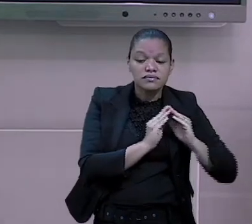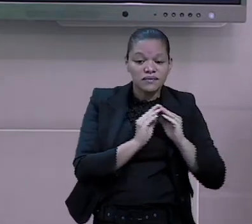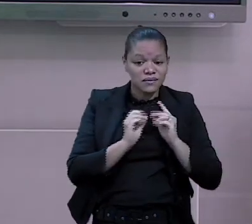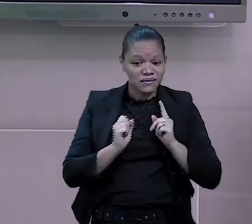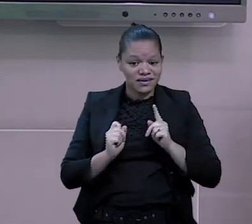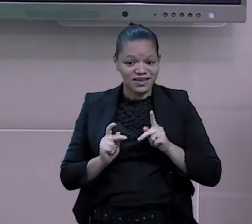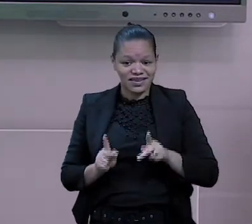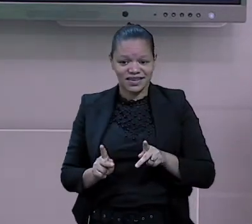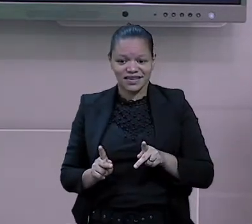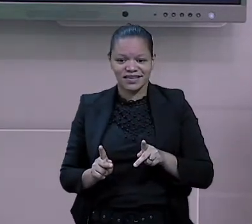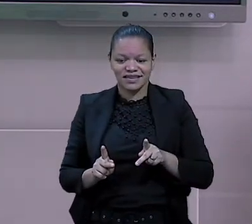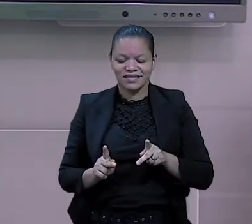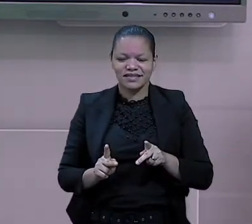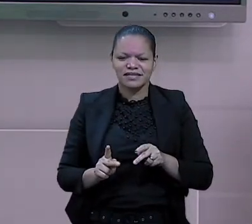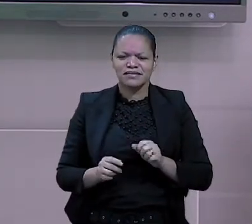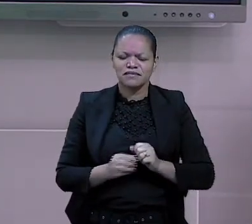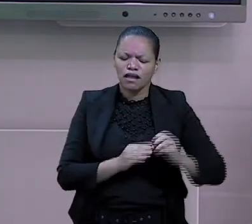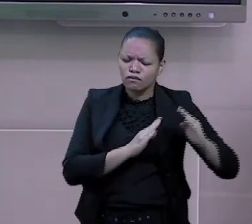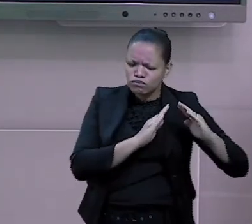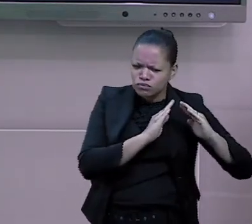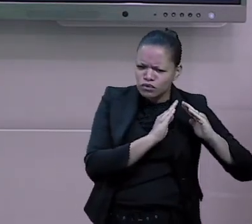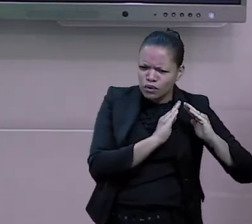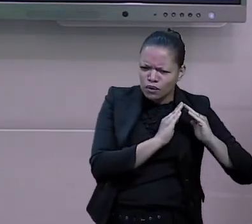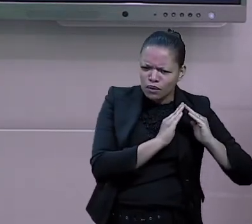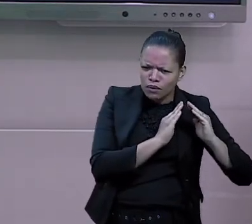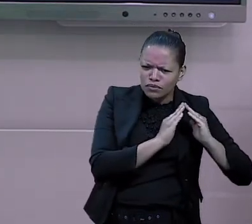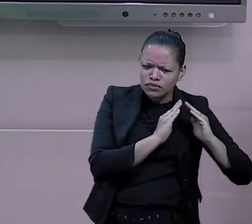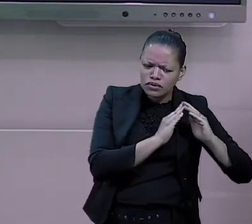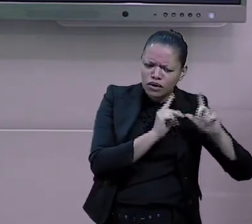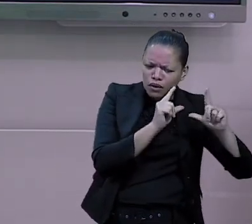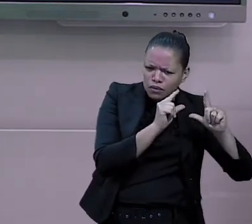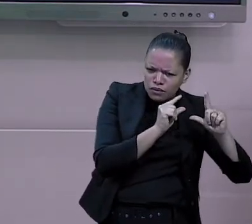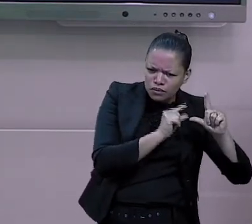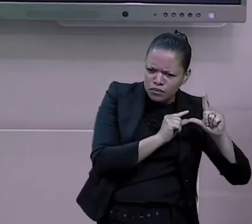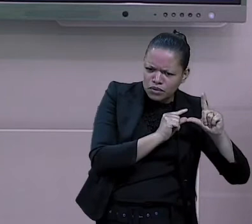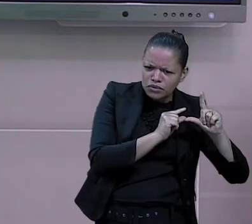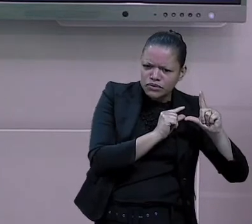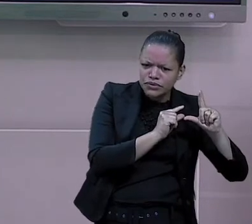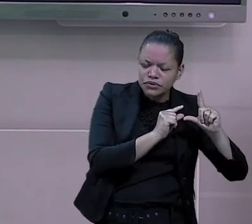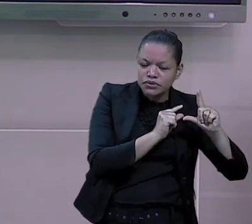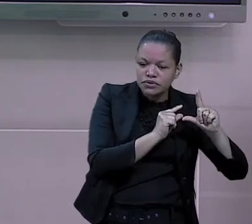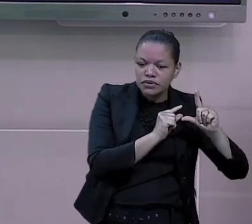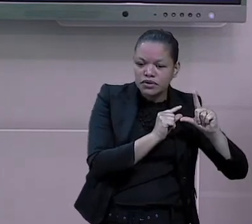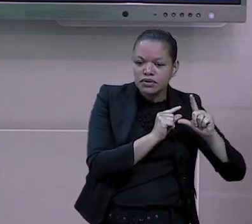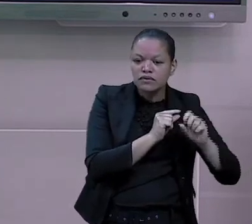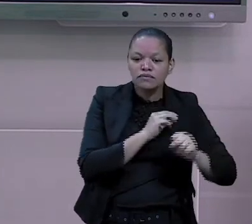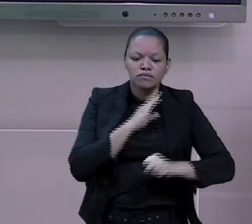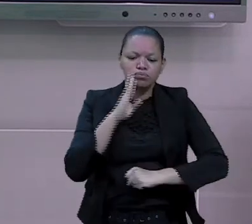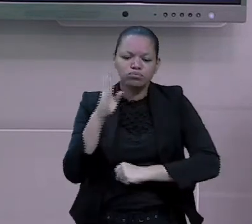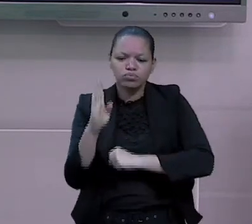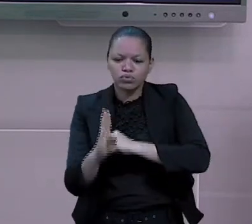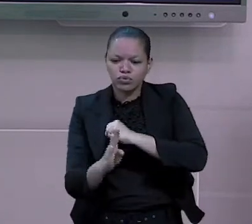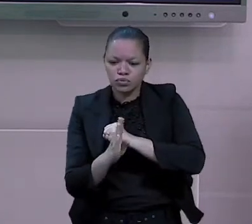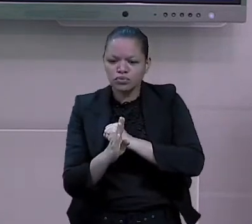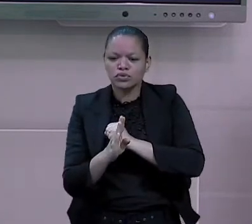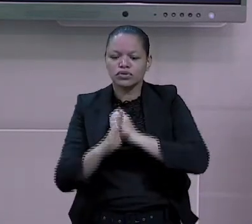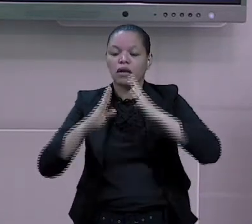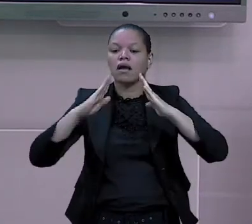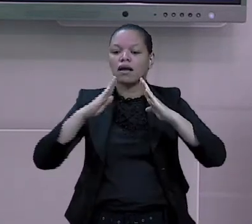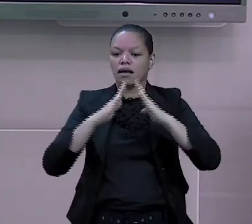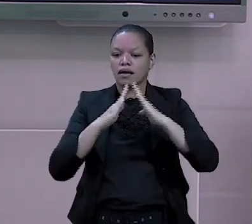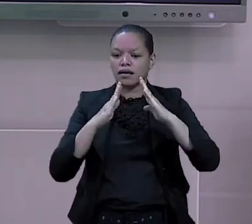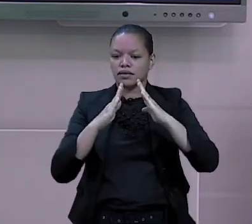casinha. Então, casinha é o diminutivo do substantivo casa.